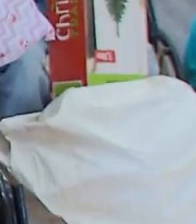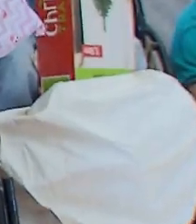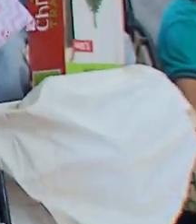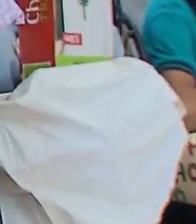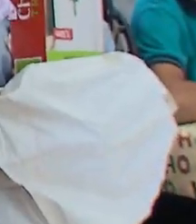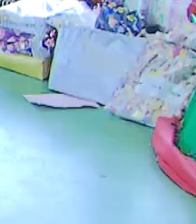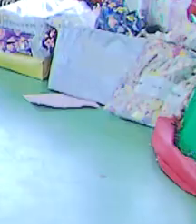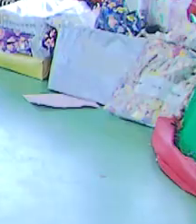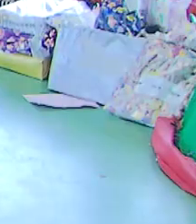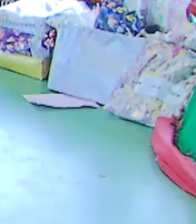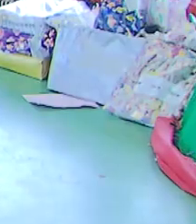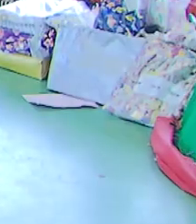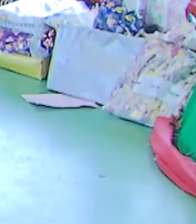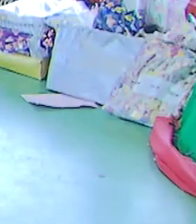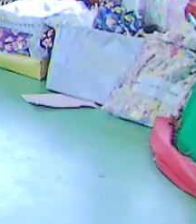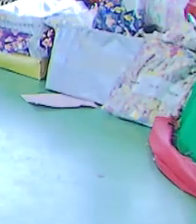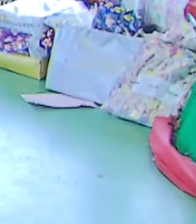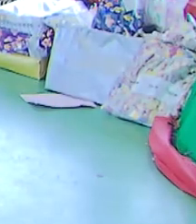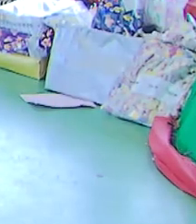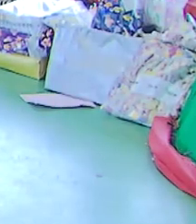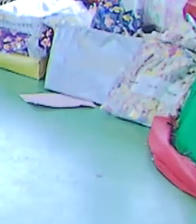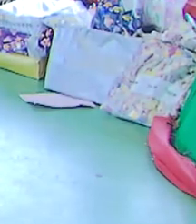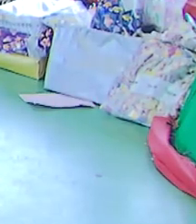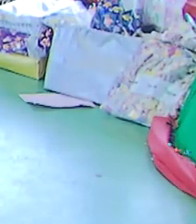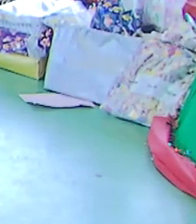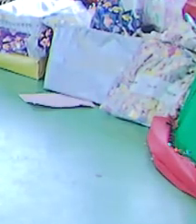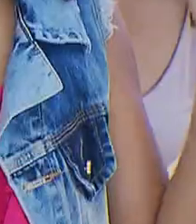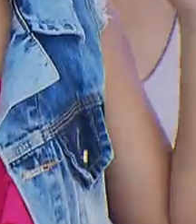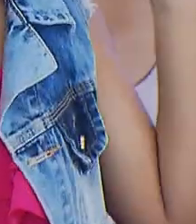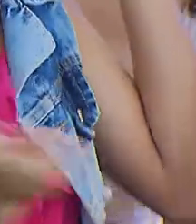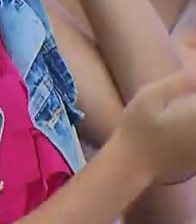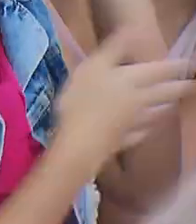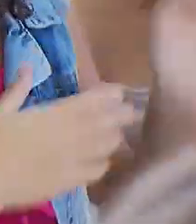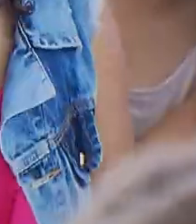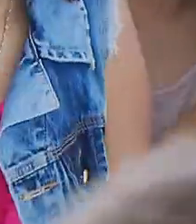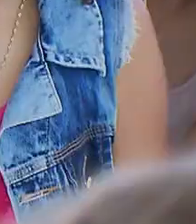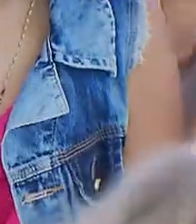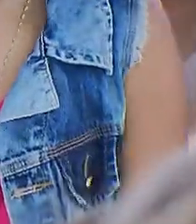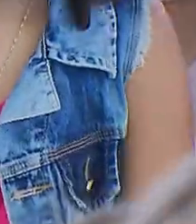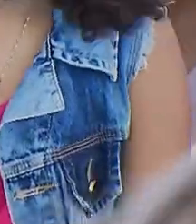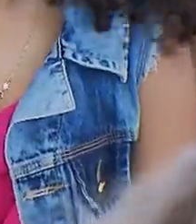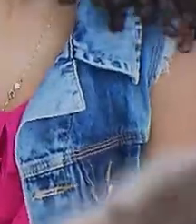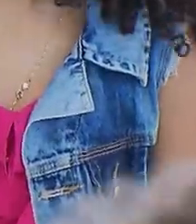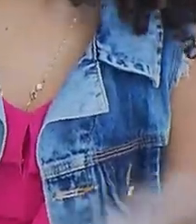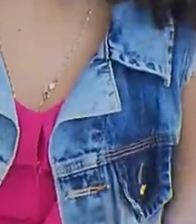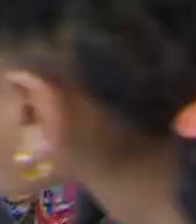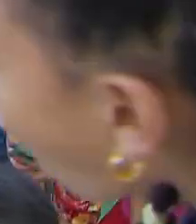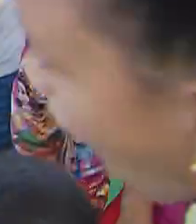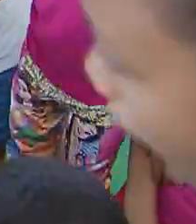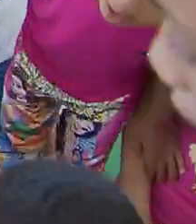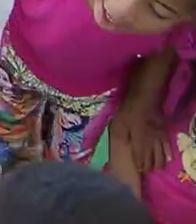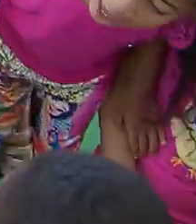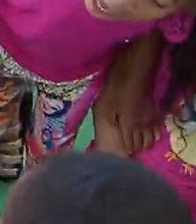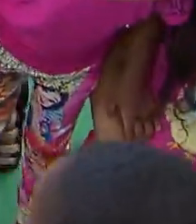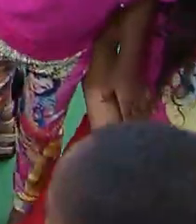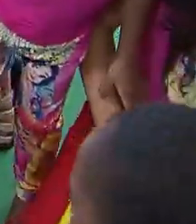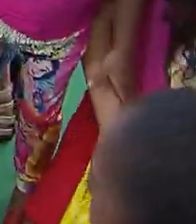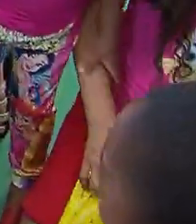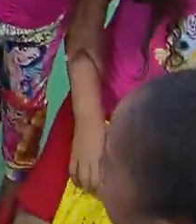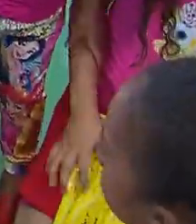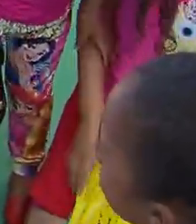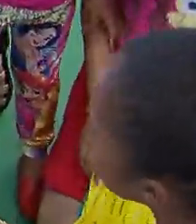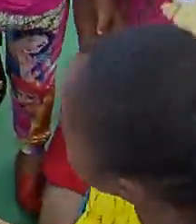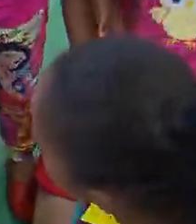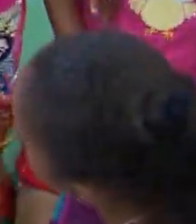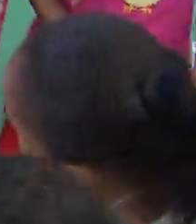no ano que vem? Eu vou te buscar, eu vou te buscar, eu vou me continuar. Eu vou te buscar,